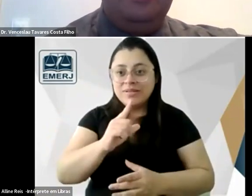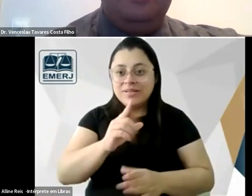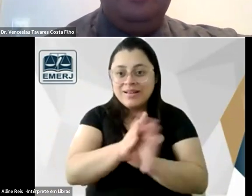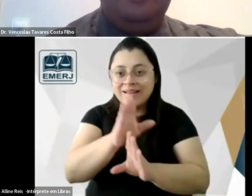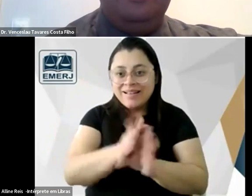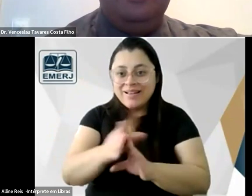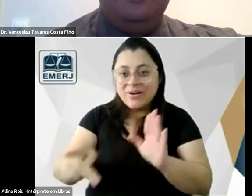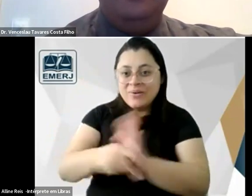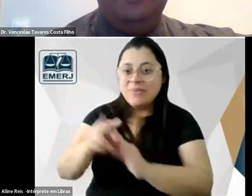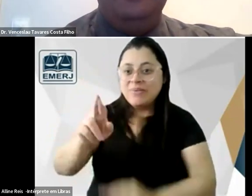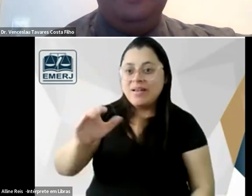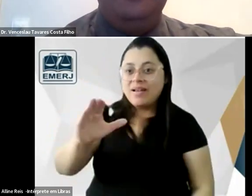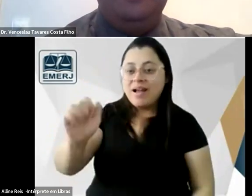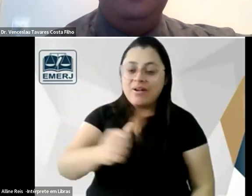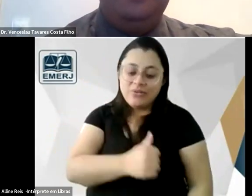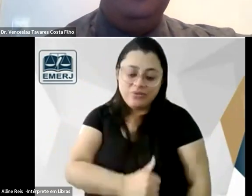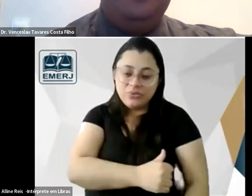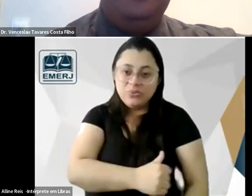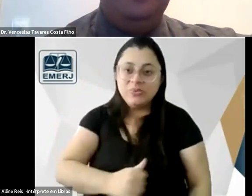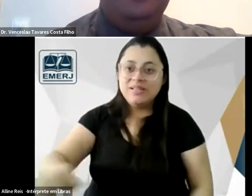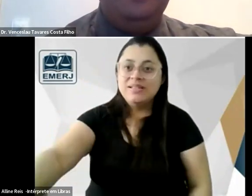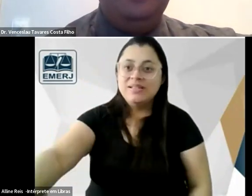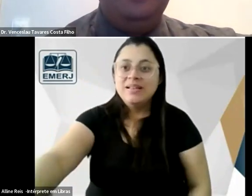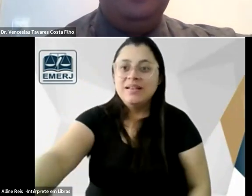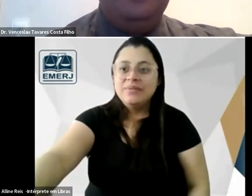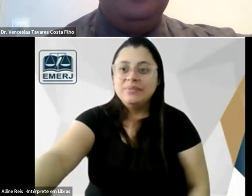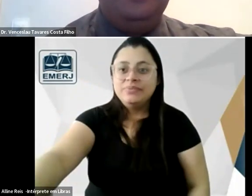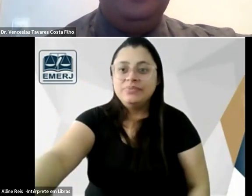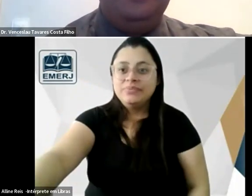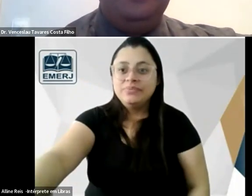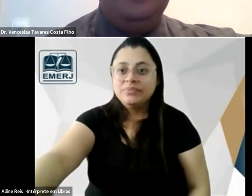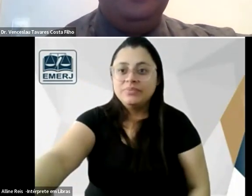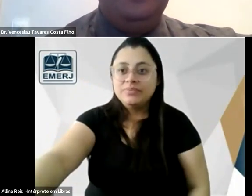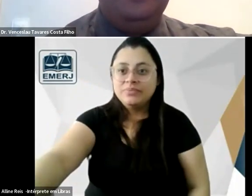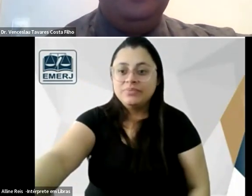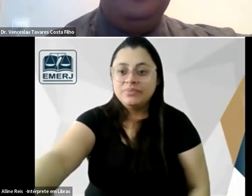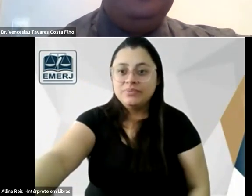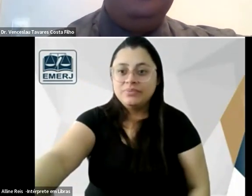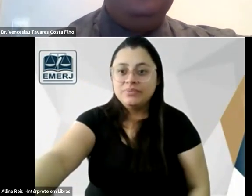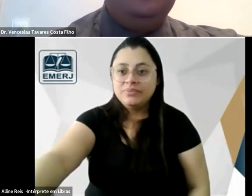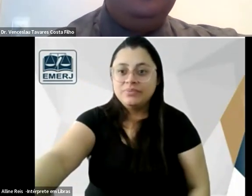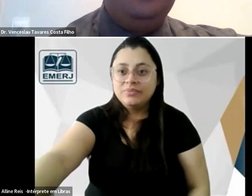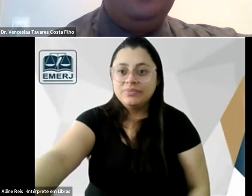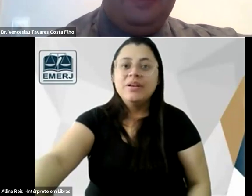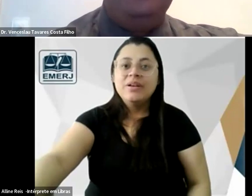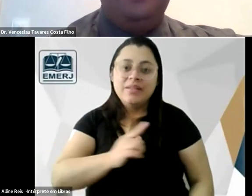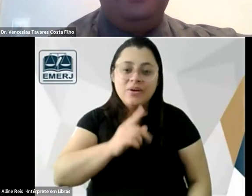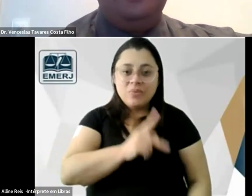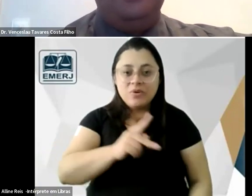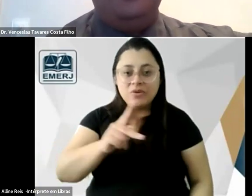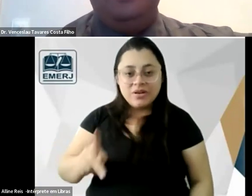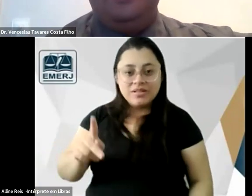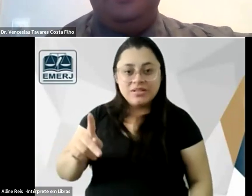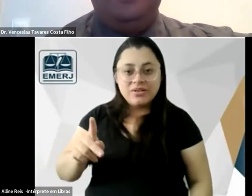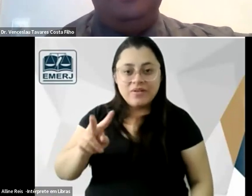Ricardo Borma estudem Tobias Barreto estudem a biblioteca na escola de Recife ou com o professor Wenceslau na Universidade